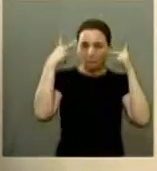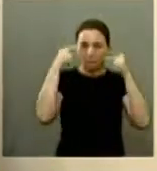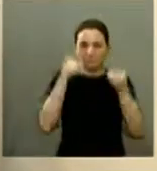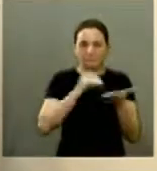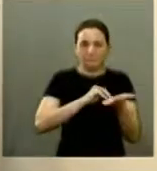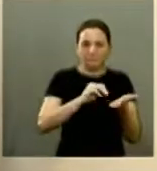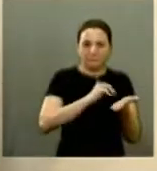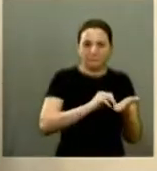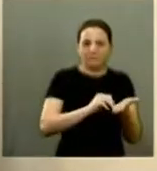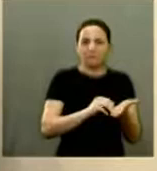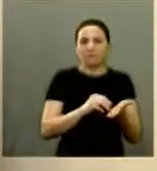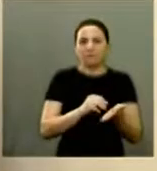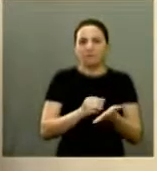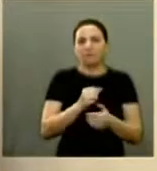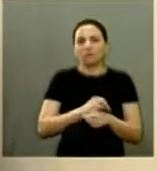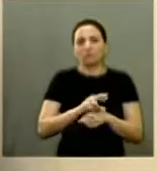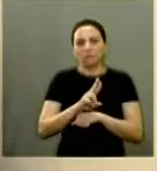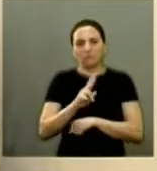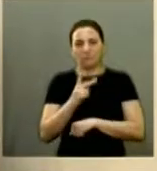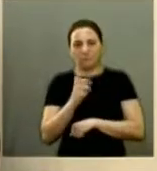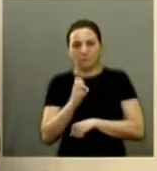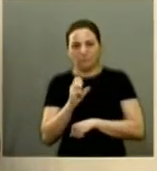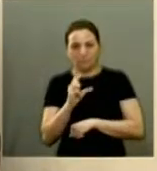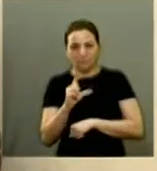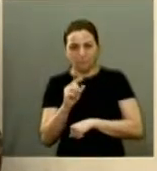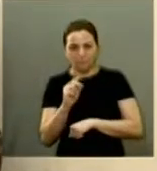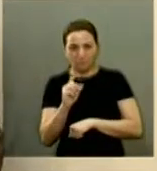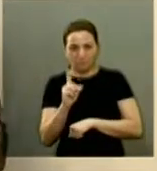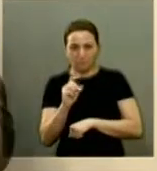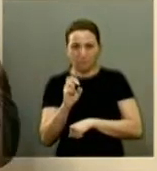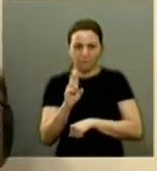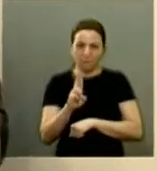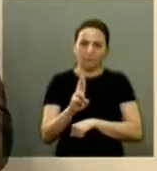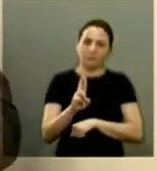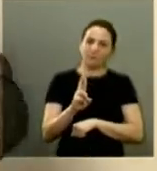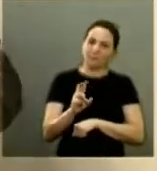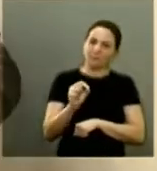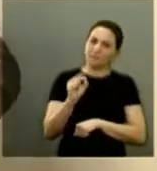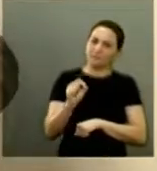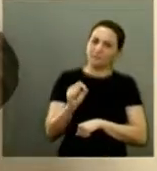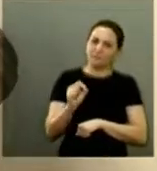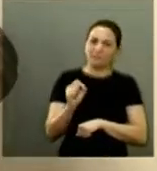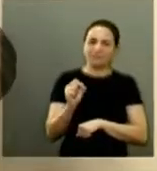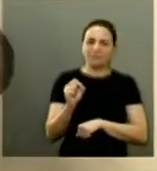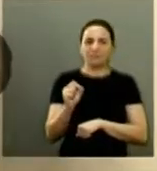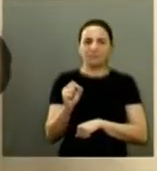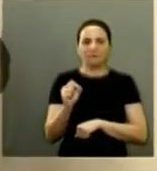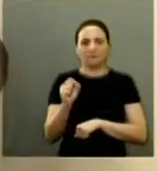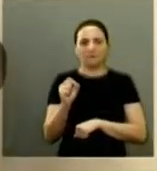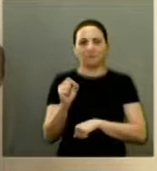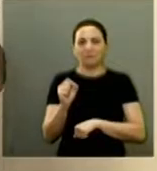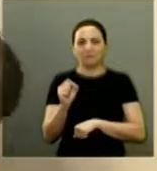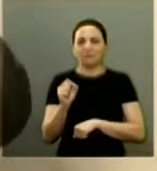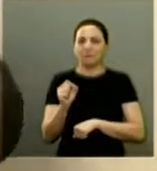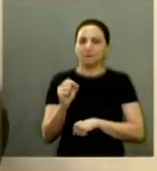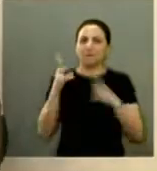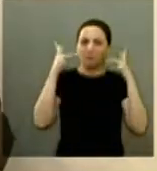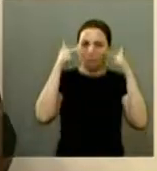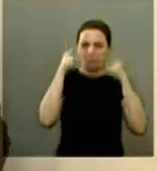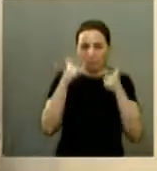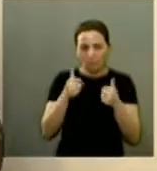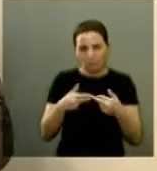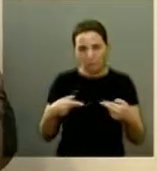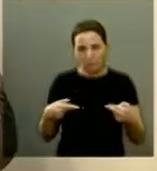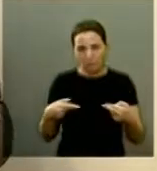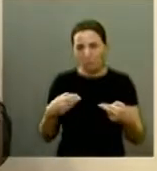secretária do doutor Helder com Helder que indicou para a gente mas chegou tarde demais viu Helder o animal veio a falecer no